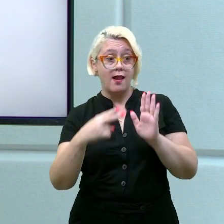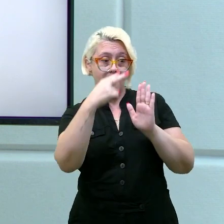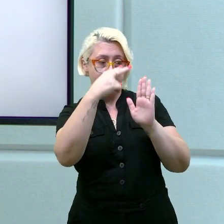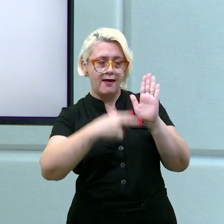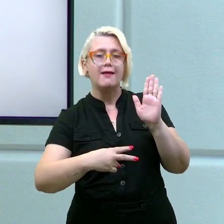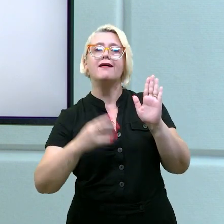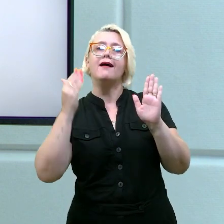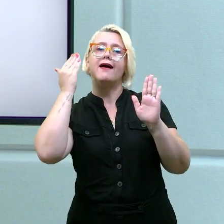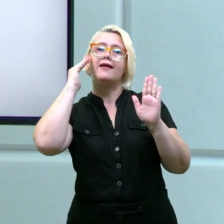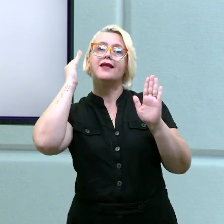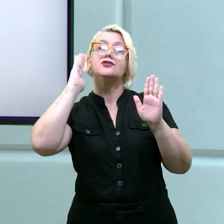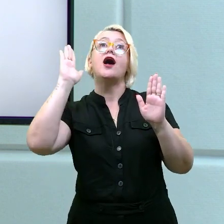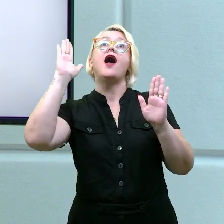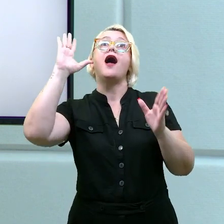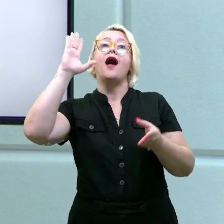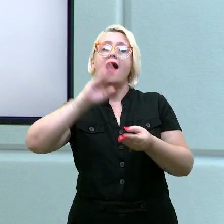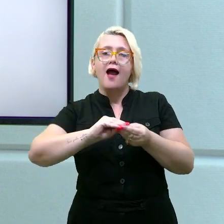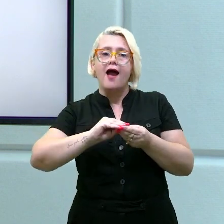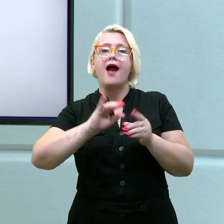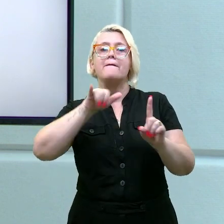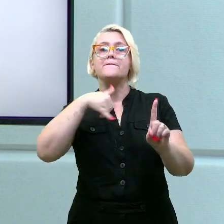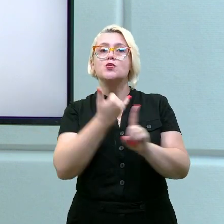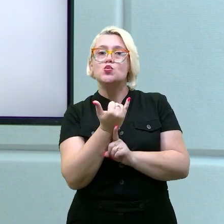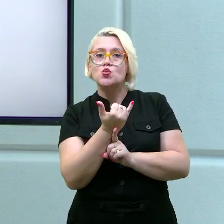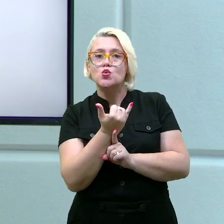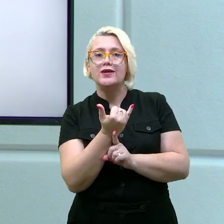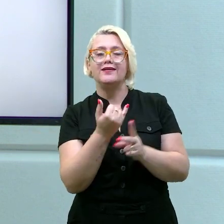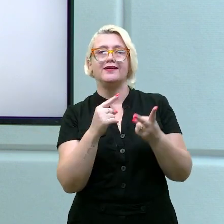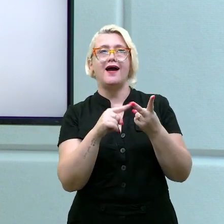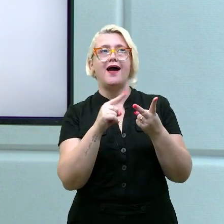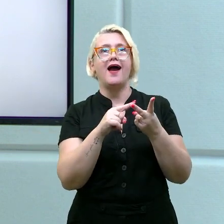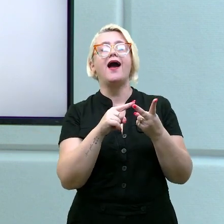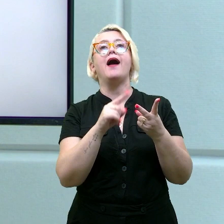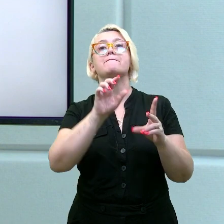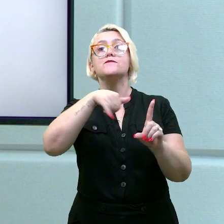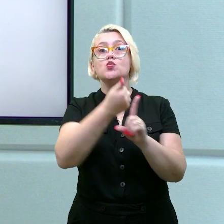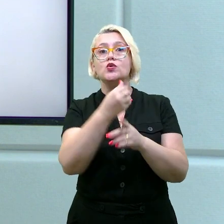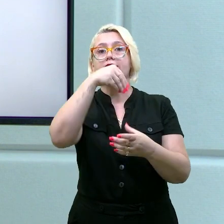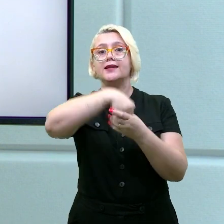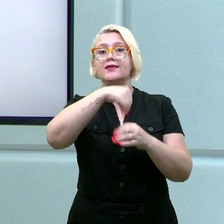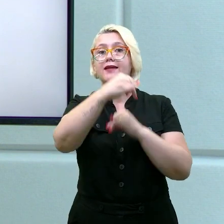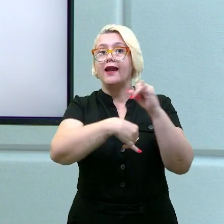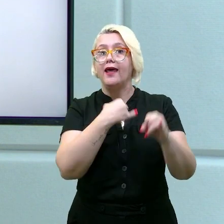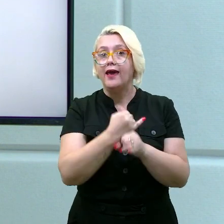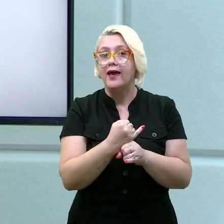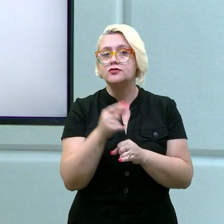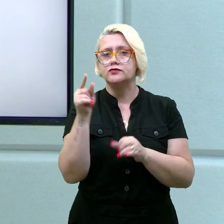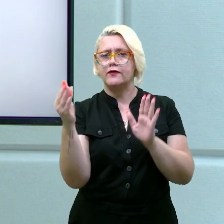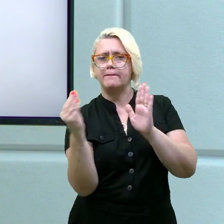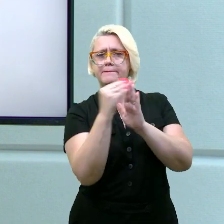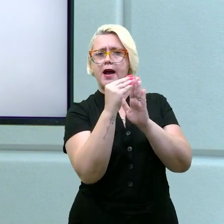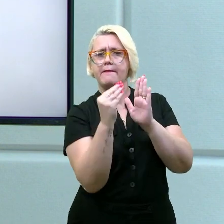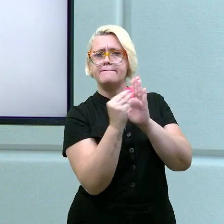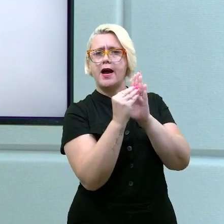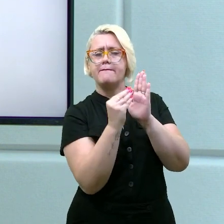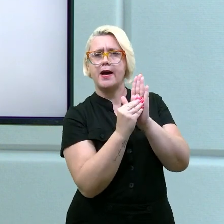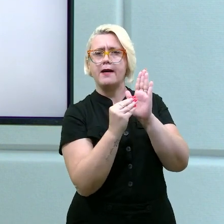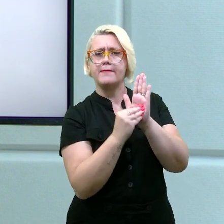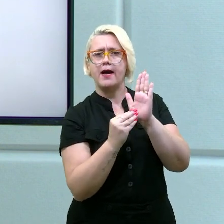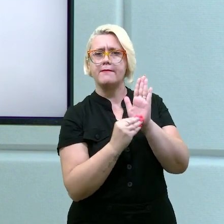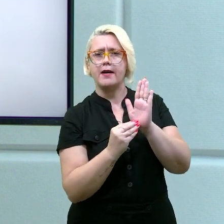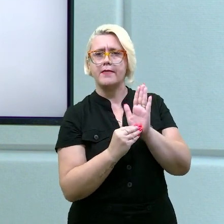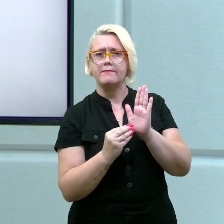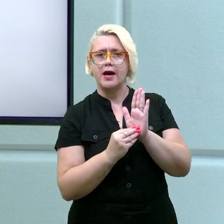bullying e cyberbullying. Percebe? Você vai construindo, usando as palavras que você acha mais adequadas e vai